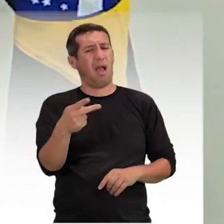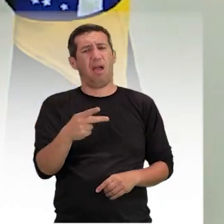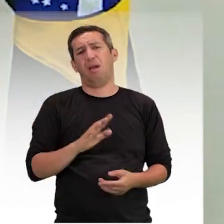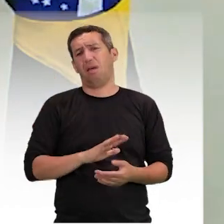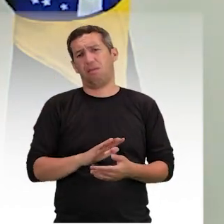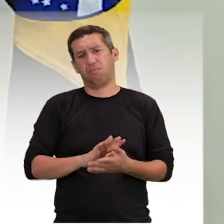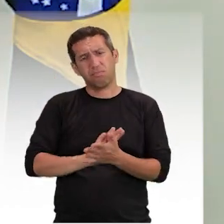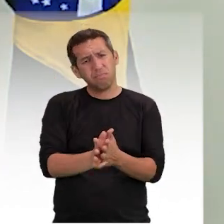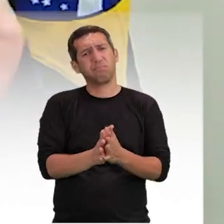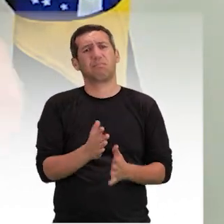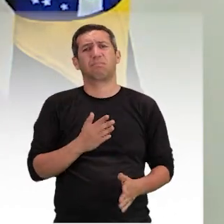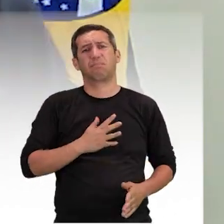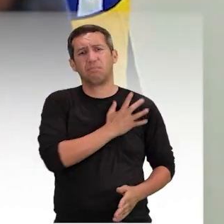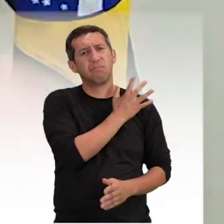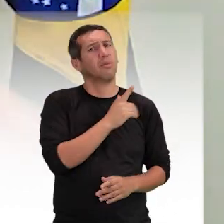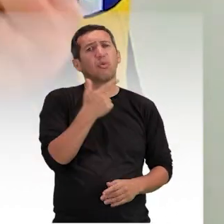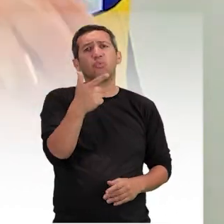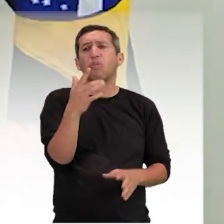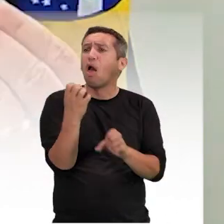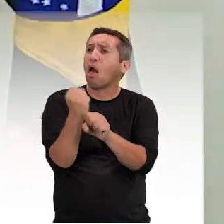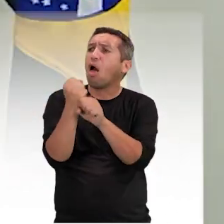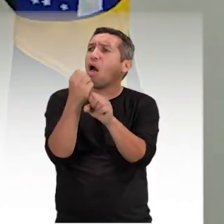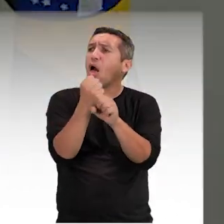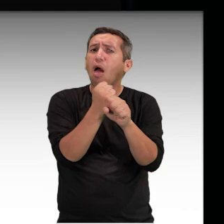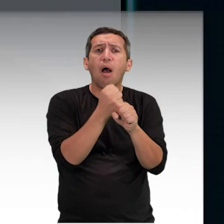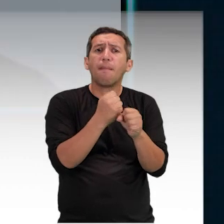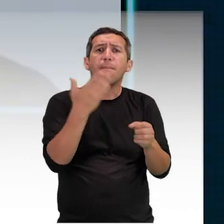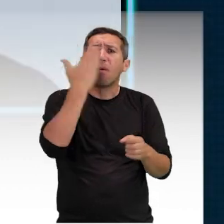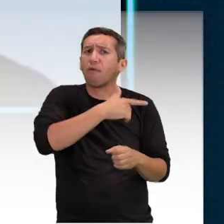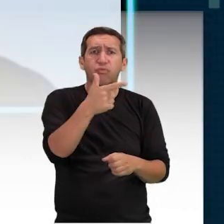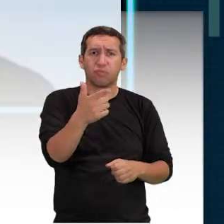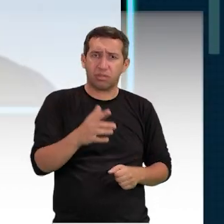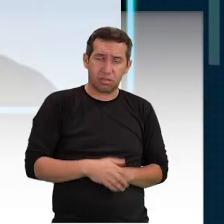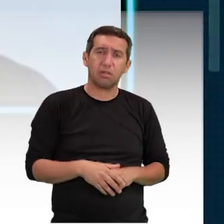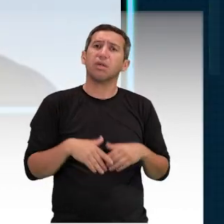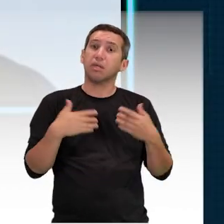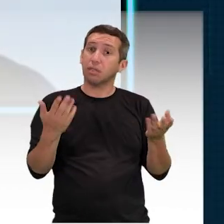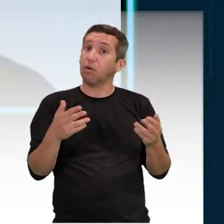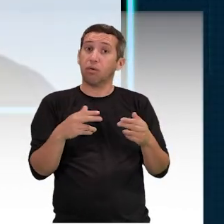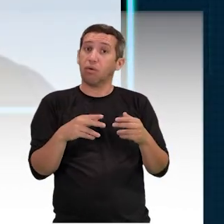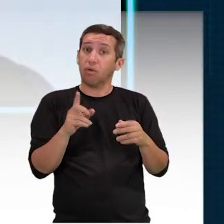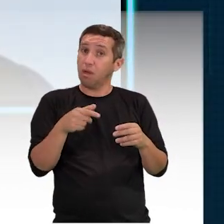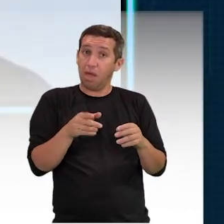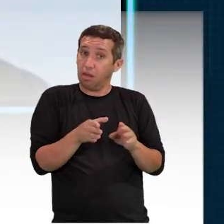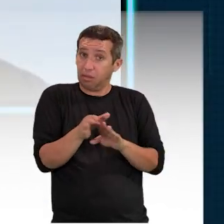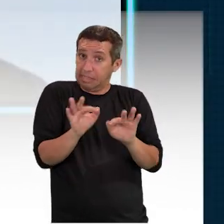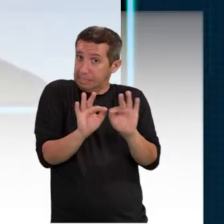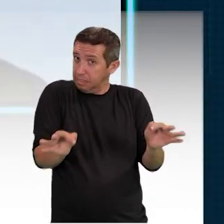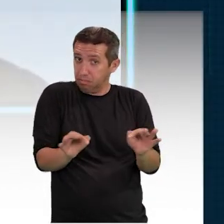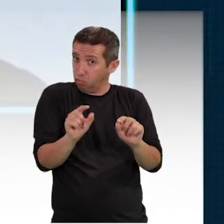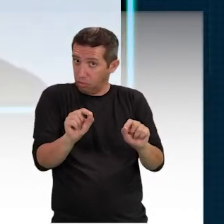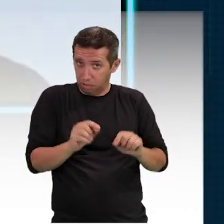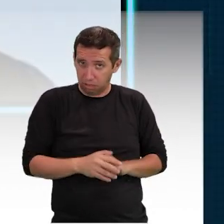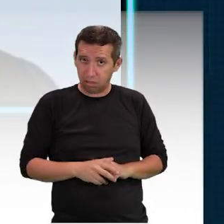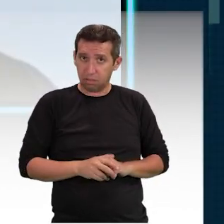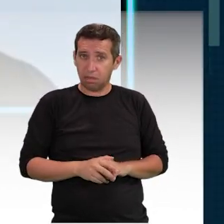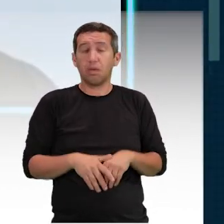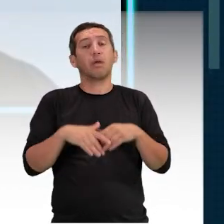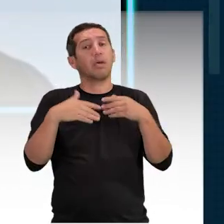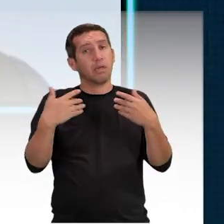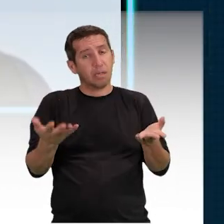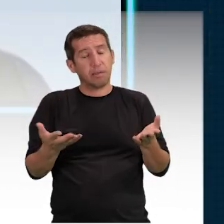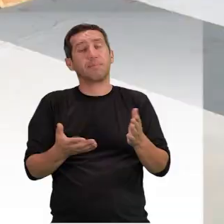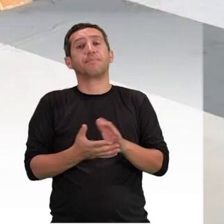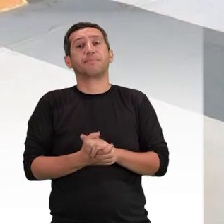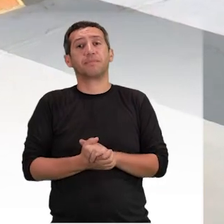pensamento raso. Eu tenho certeza que não há nenhum cálculo que disse isso. Foi um consenso simples de que, na verdade, o pano de fundo disso tudo é